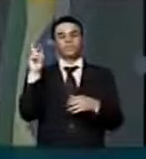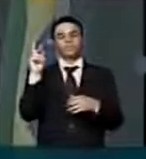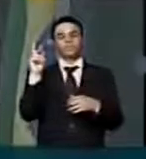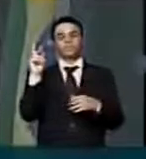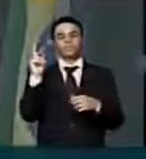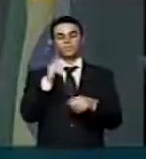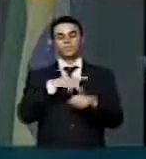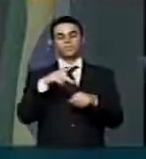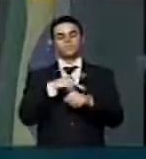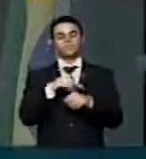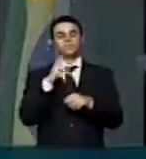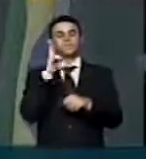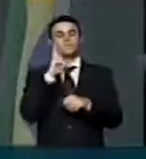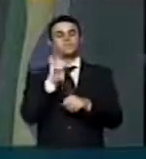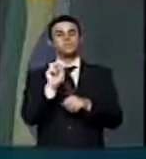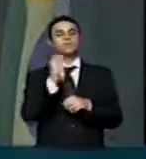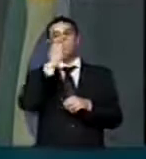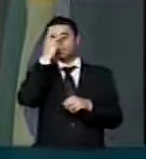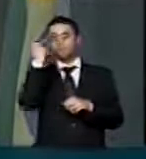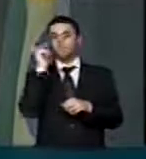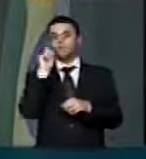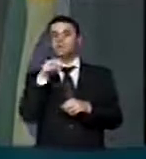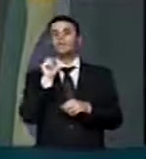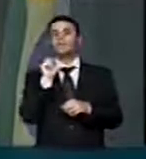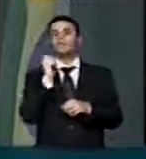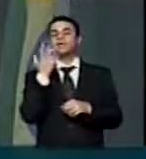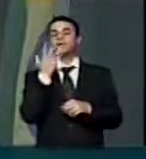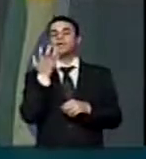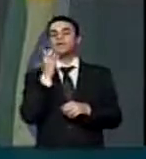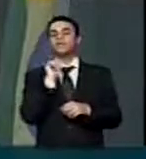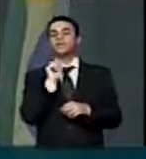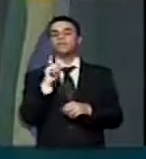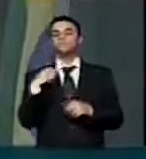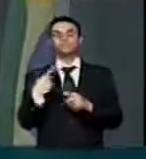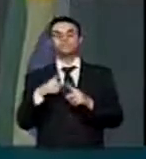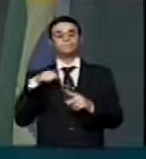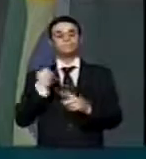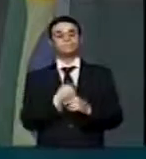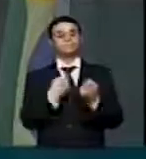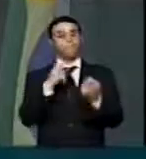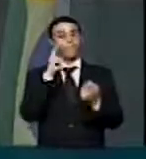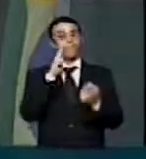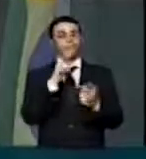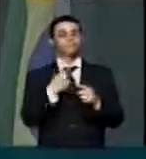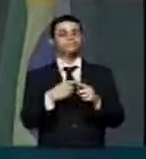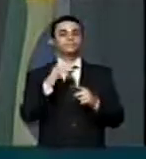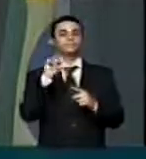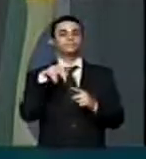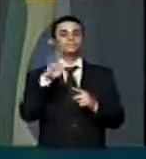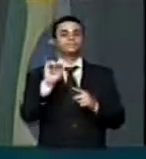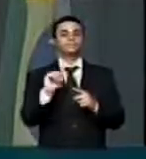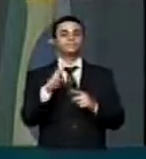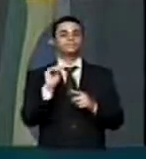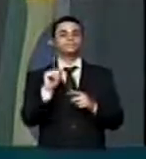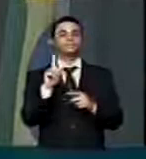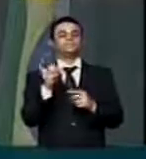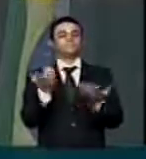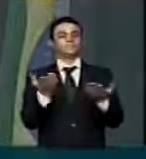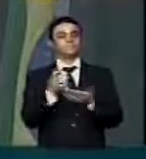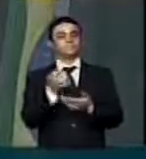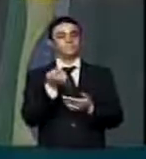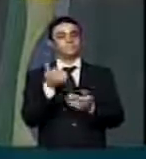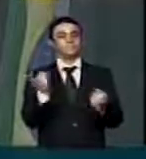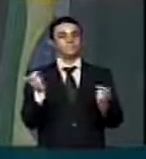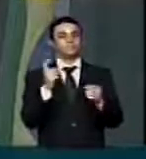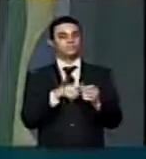lado. Neste momento, nós temos alertado que a inflação está voltando. Um dos fatores que leva a inflação voltar, e isso